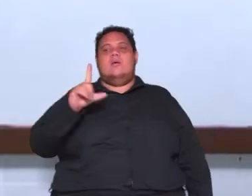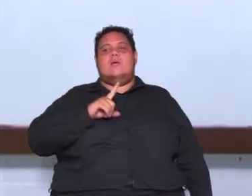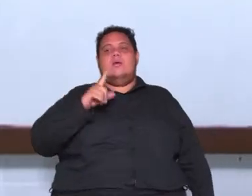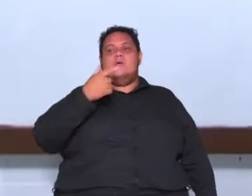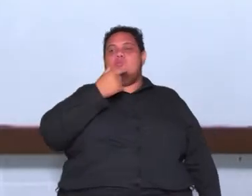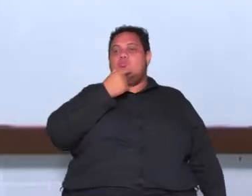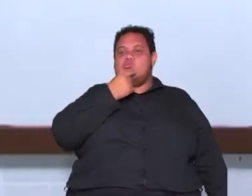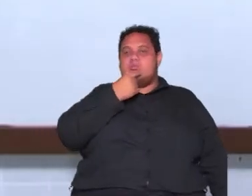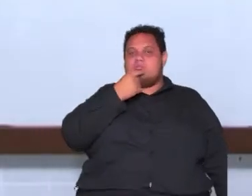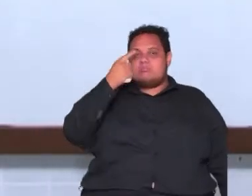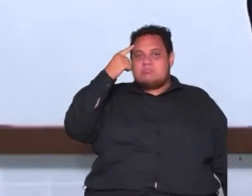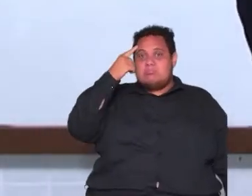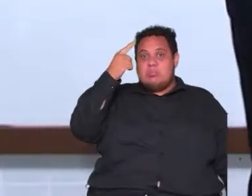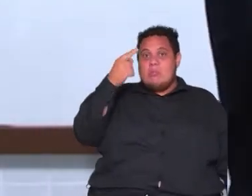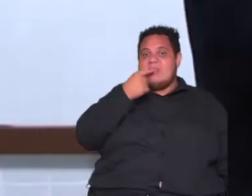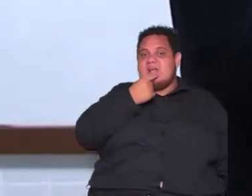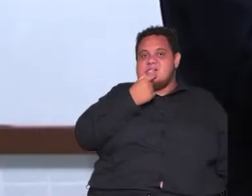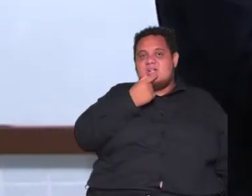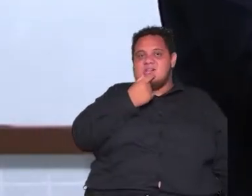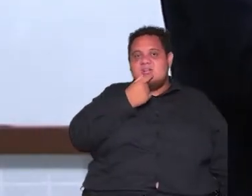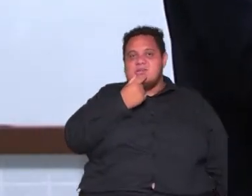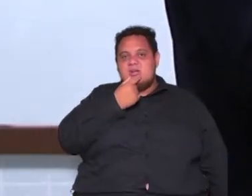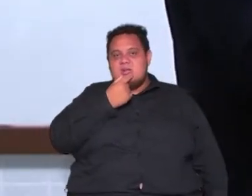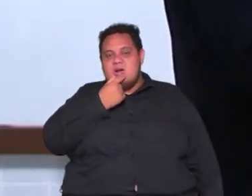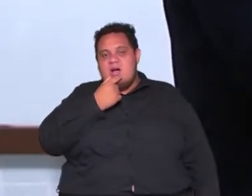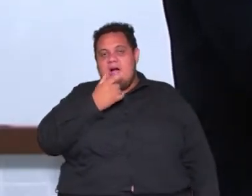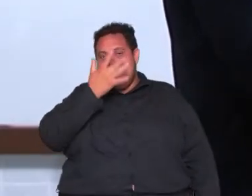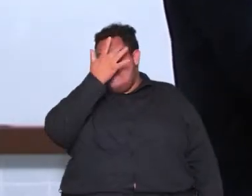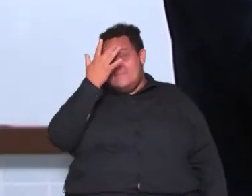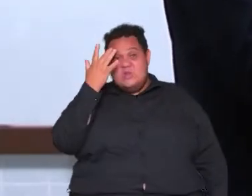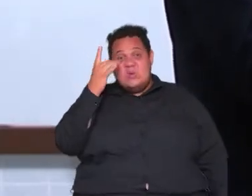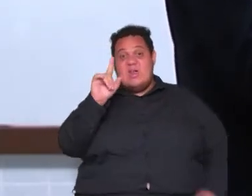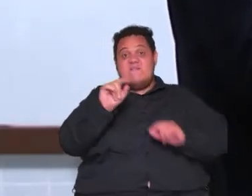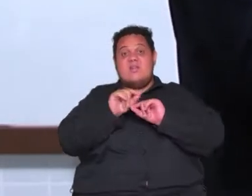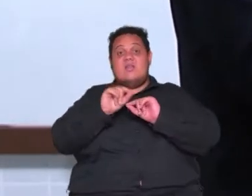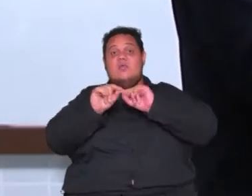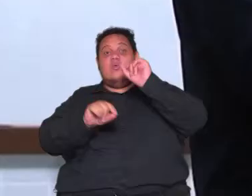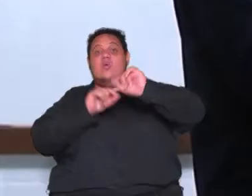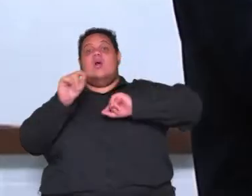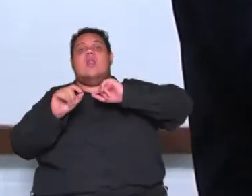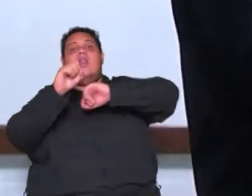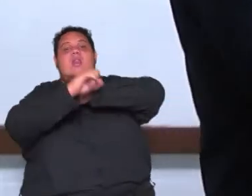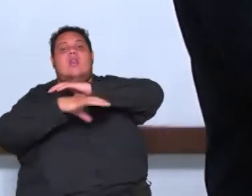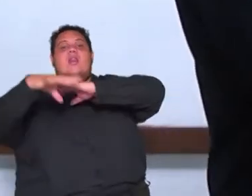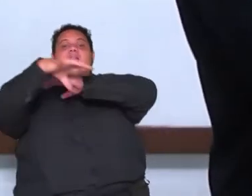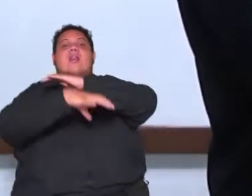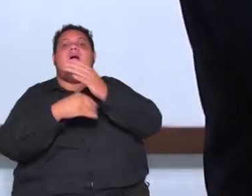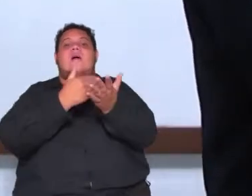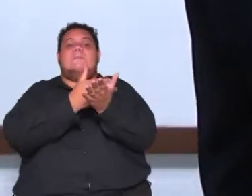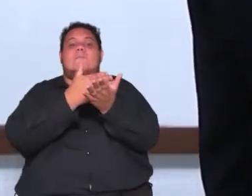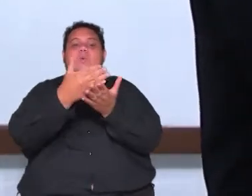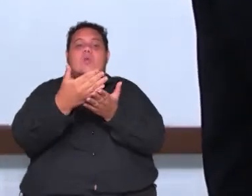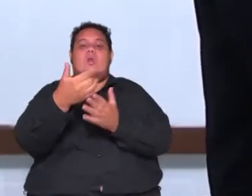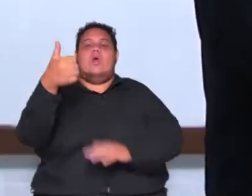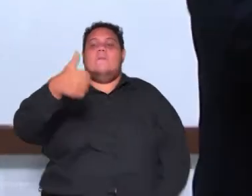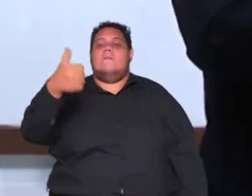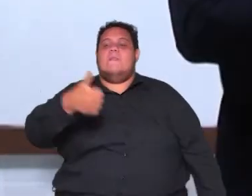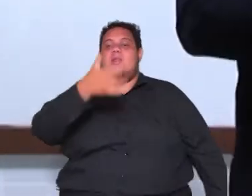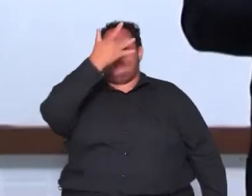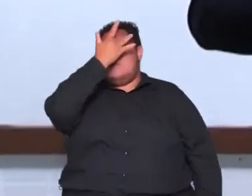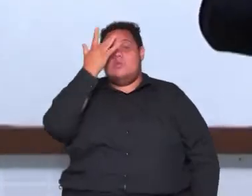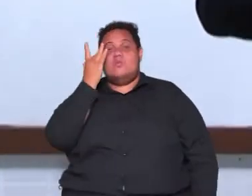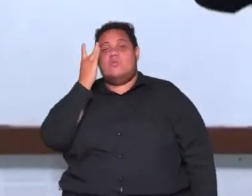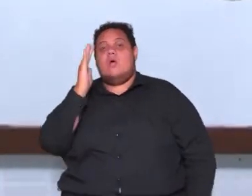Locke era um pensador inglês e John Locke considerado como precursor do iluminismo ou seja o pioneiro aí né